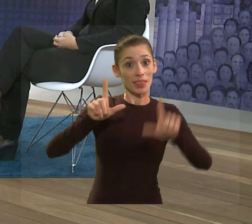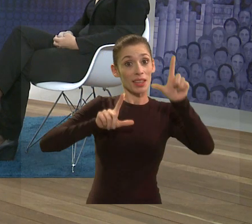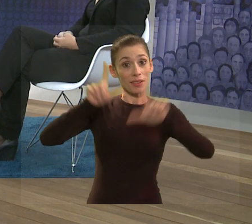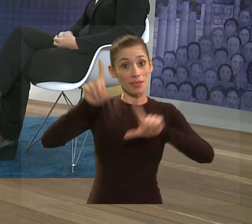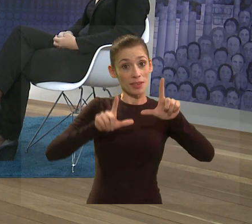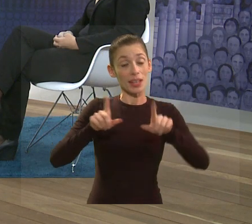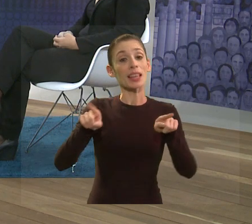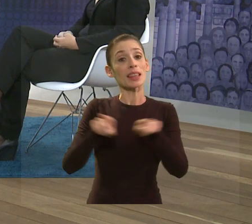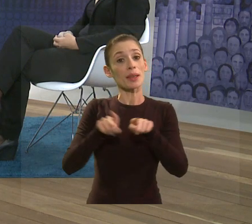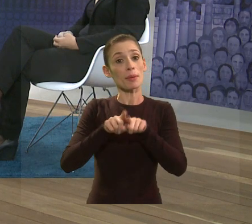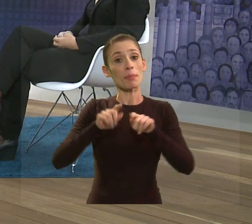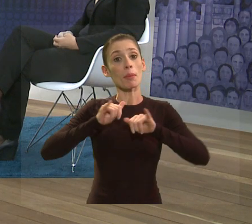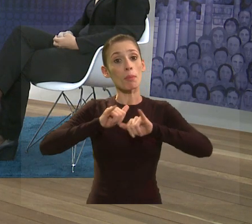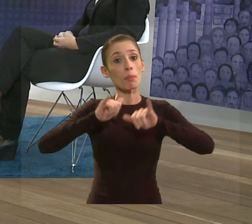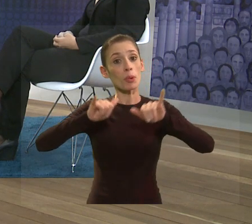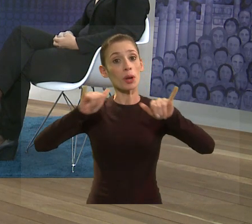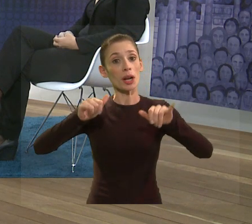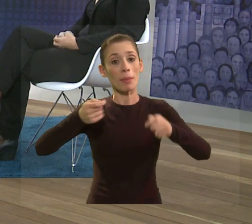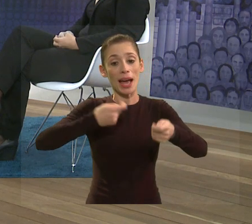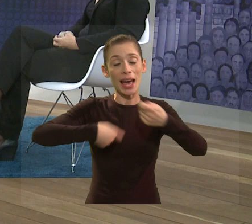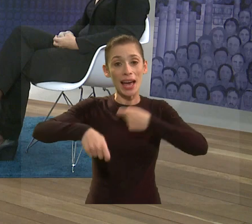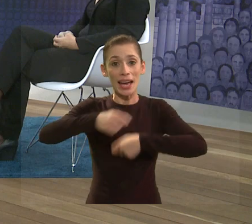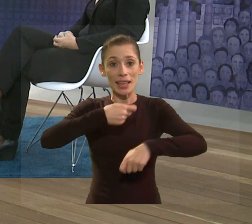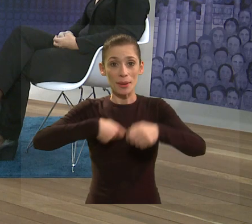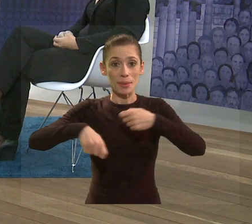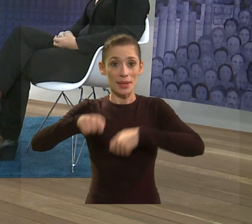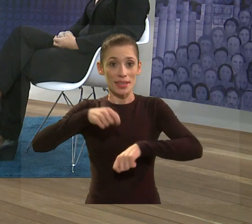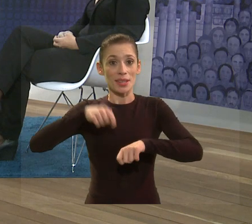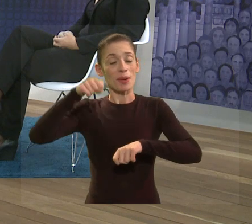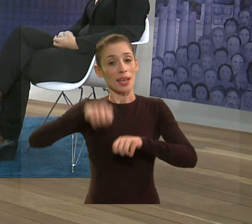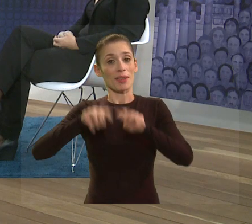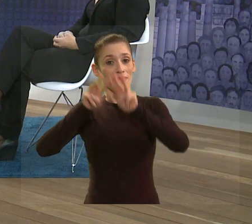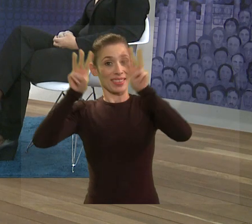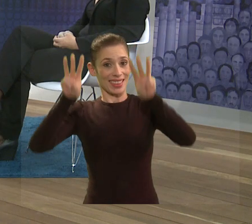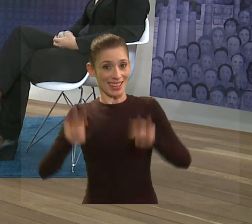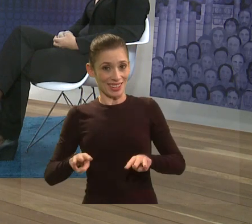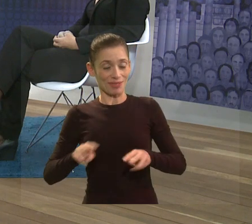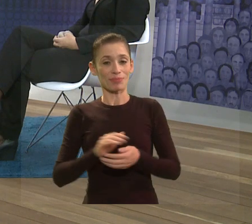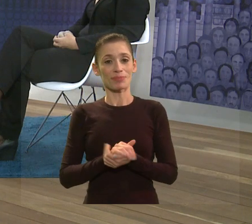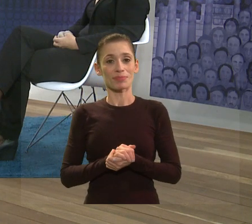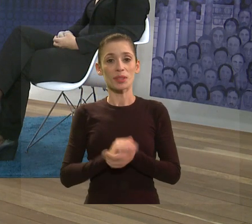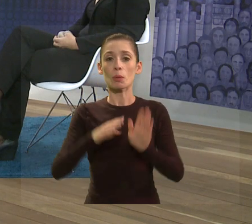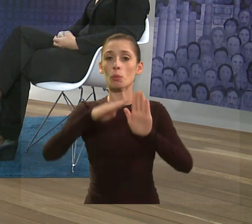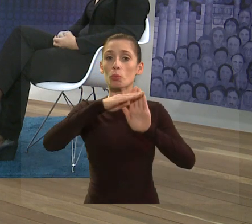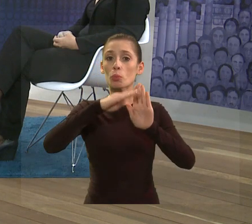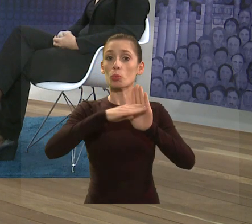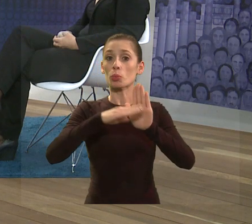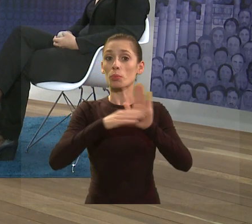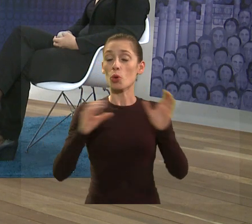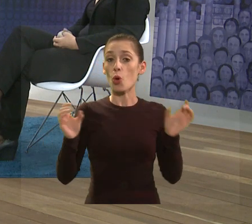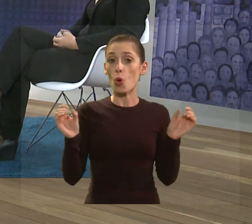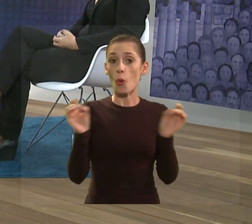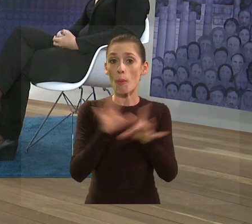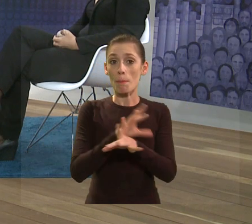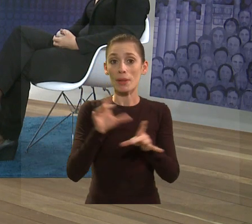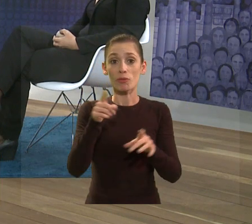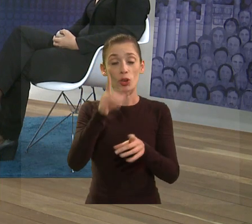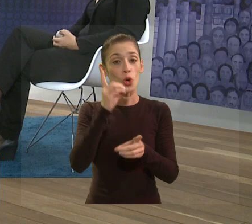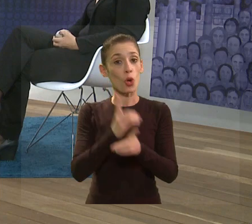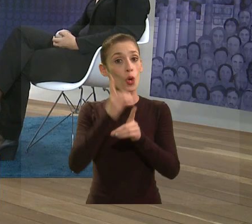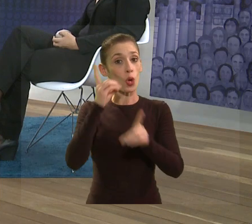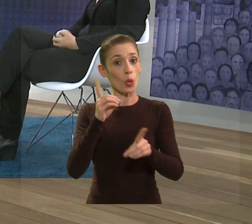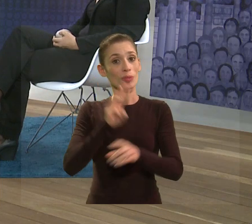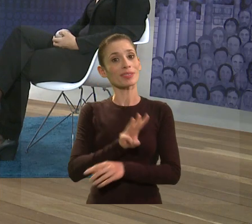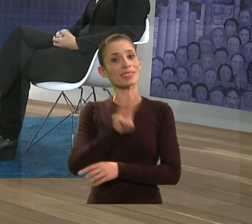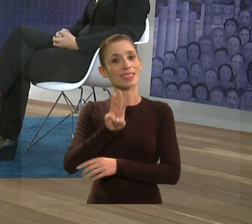tecnologia e em administração da Universidade Tecnológica Federal do Paraná a programação completa da UFPR TV você